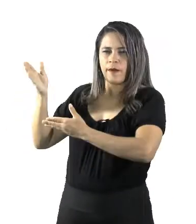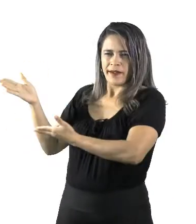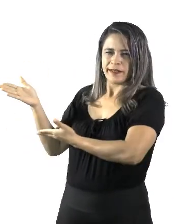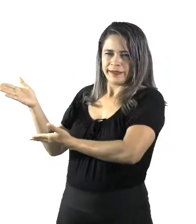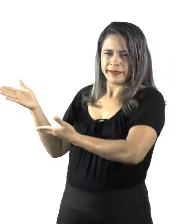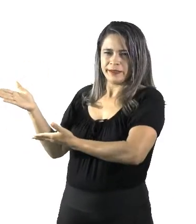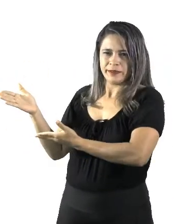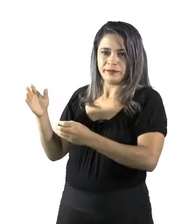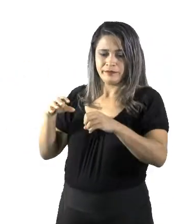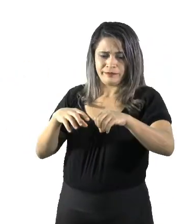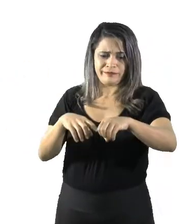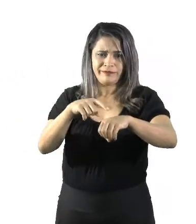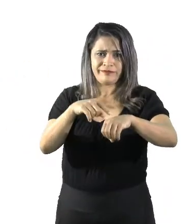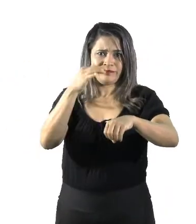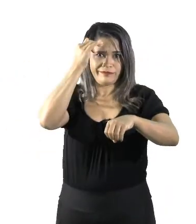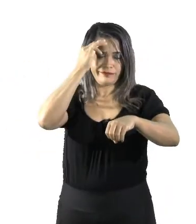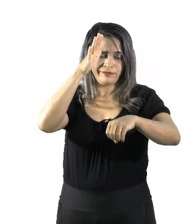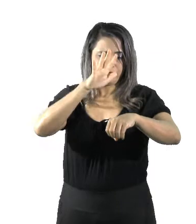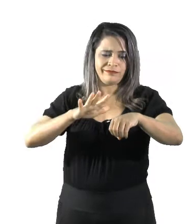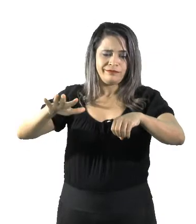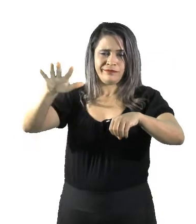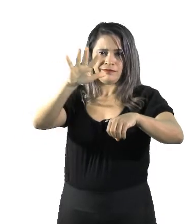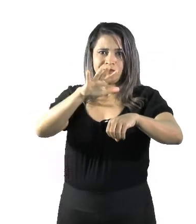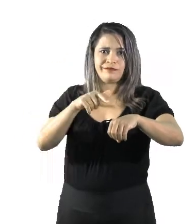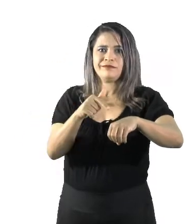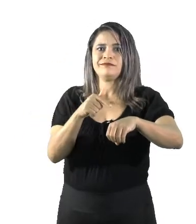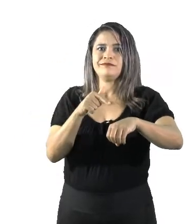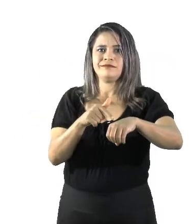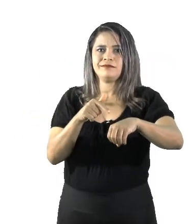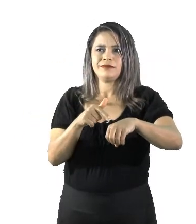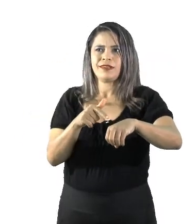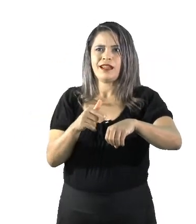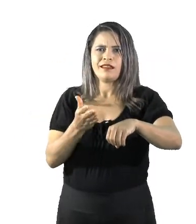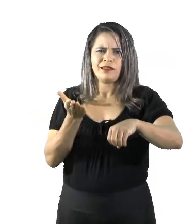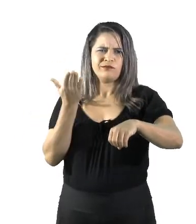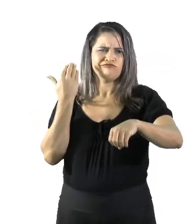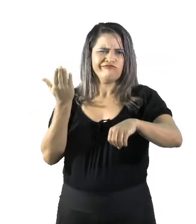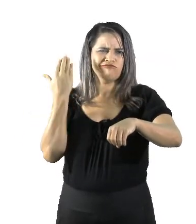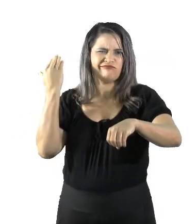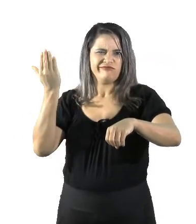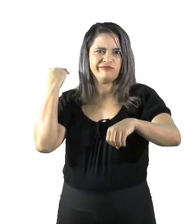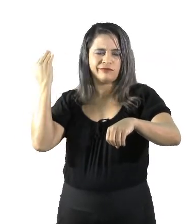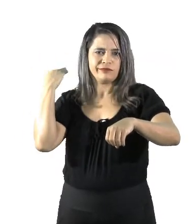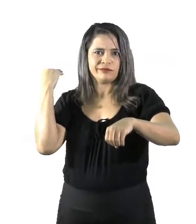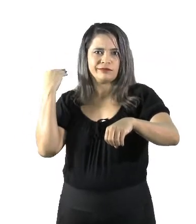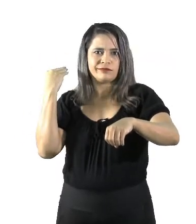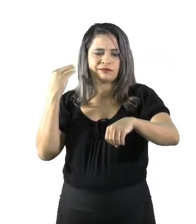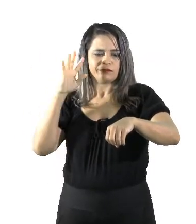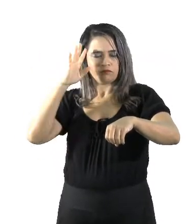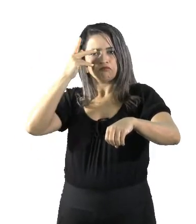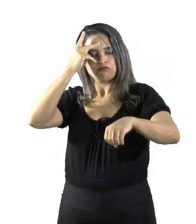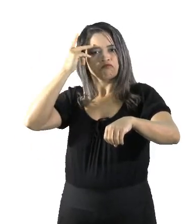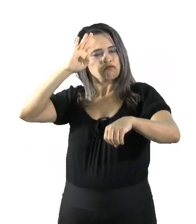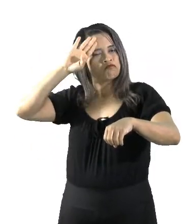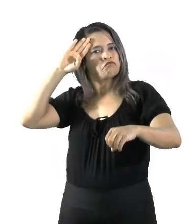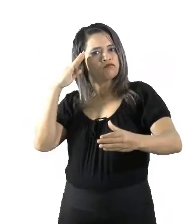Só que essa teoria, até muito tempo atrás, ela foi muito considerada.